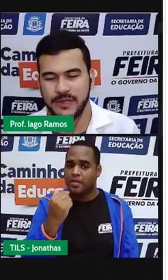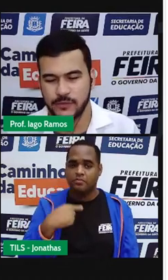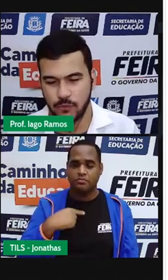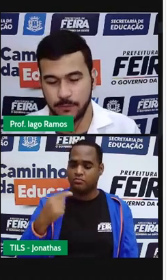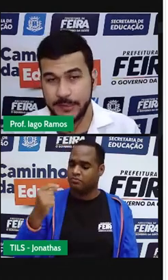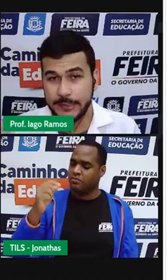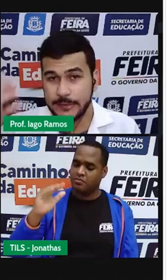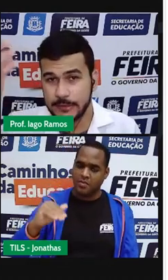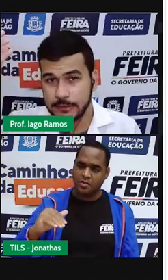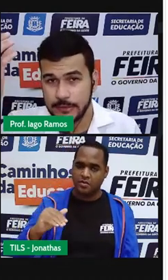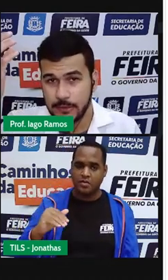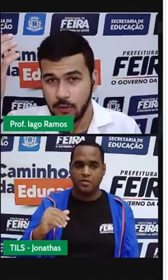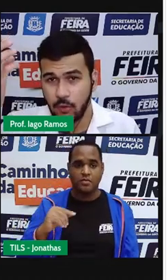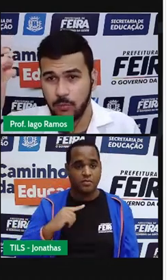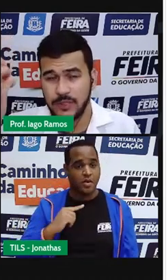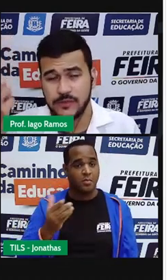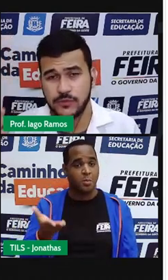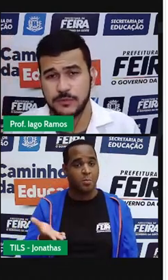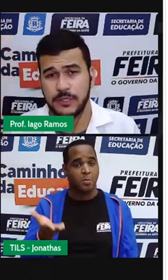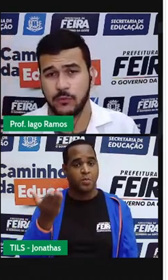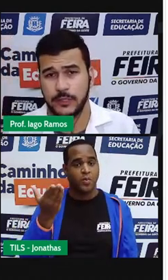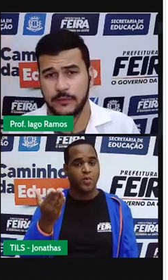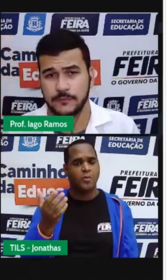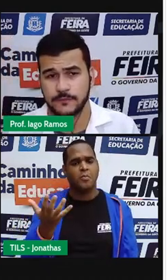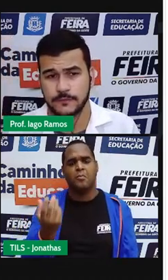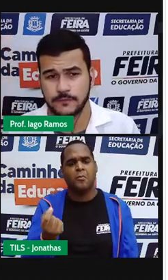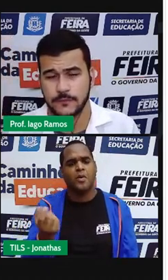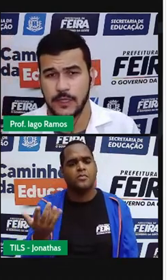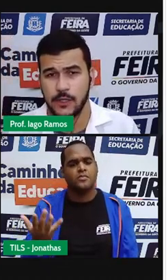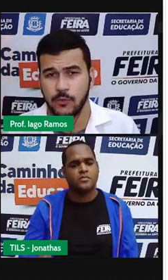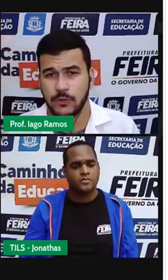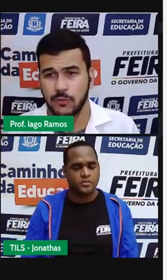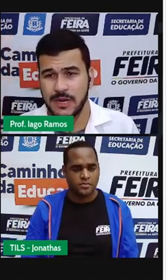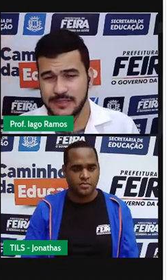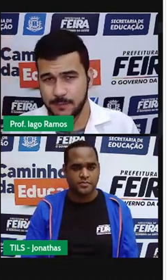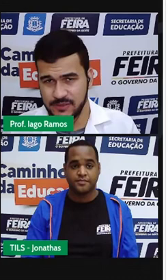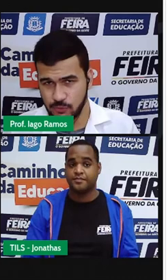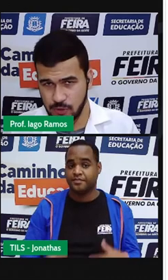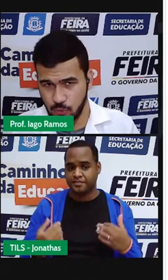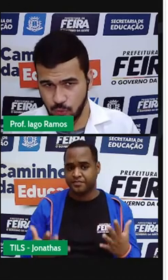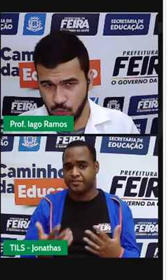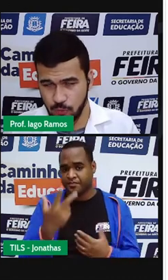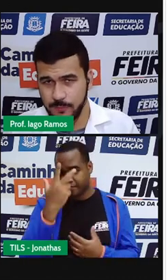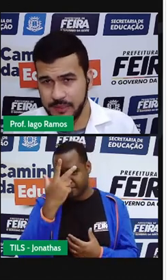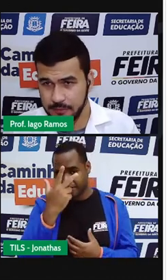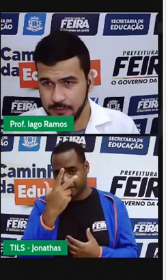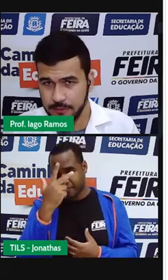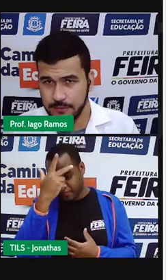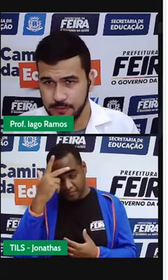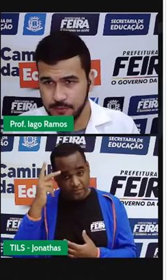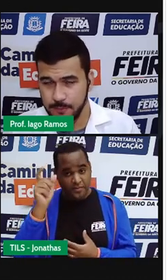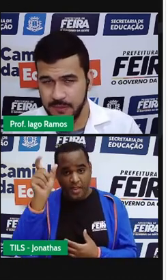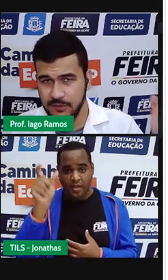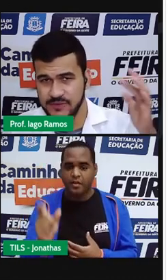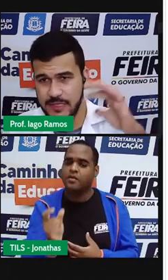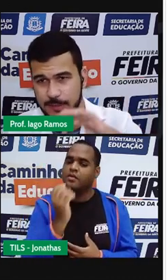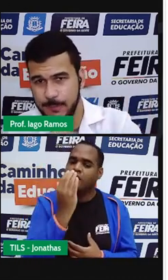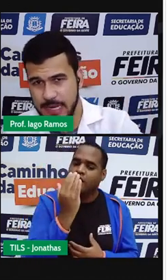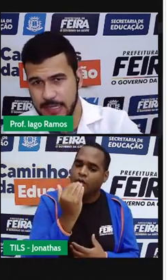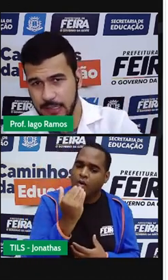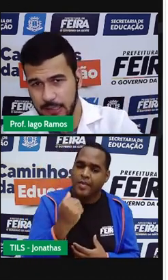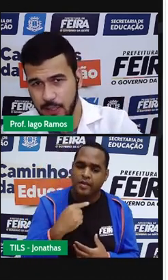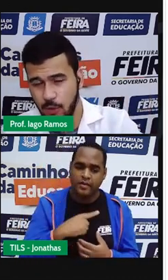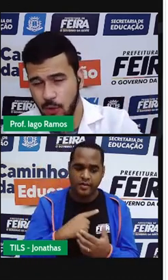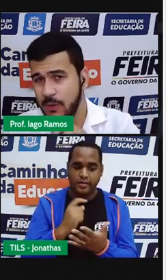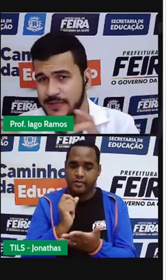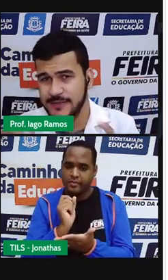preço? O preço aumenta ou o preço diminui? Quanto mais a pessoa come, menos ela